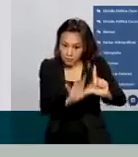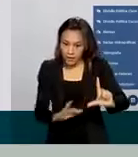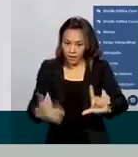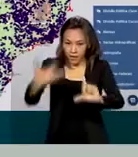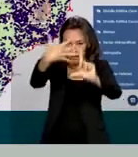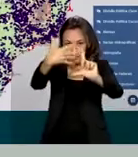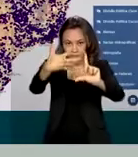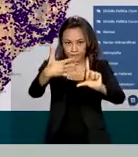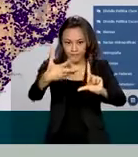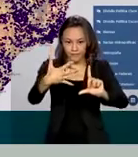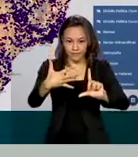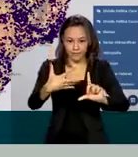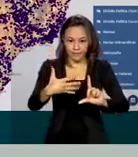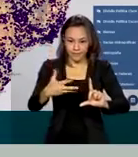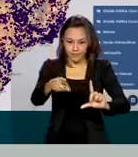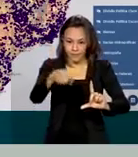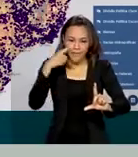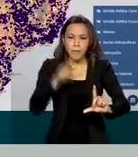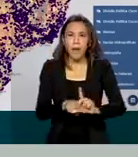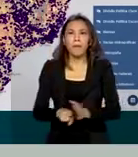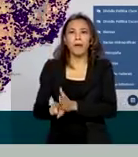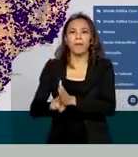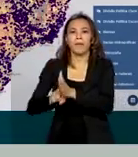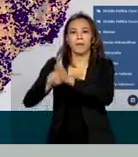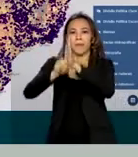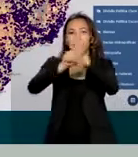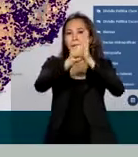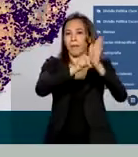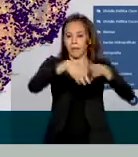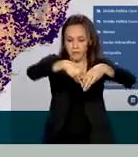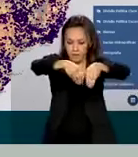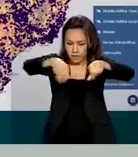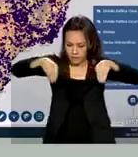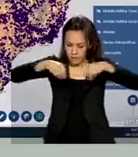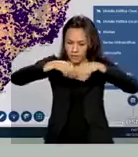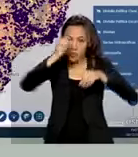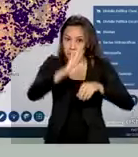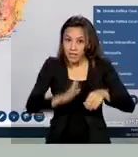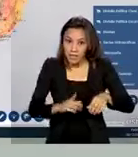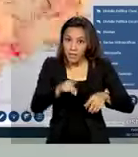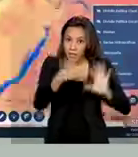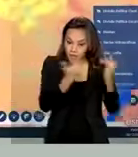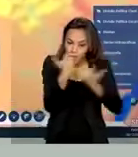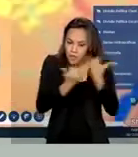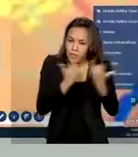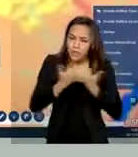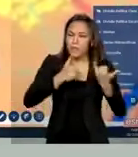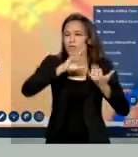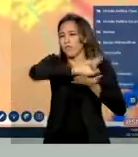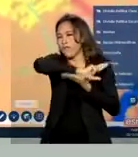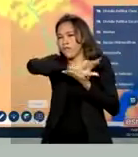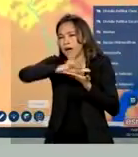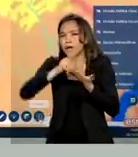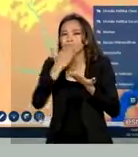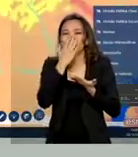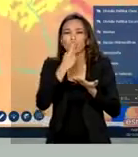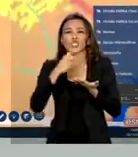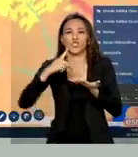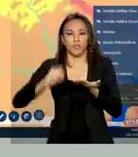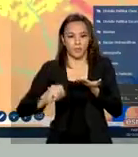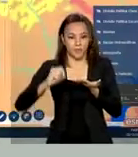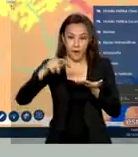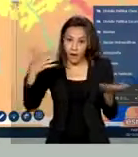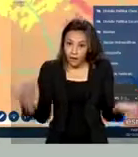Levantamento e Interpretação de Solos no Brasil, o Pronasolos, esse conhecimento sobre os diversos tipos de solos brasileiros